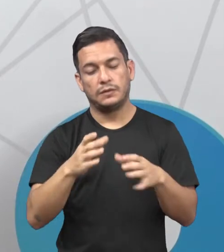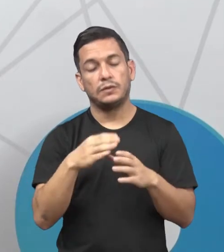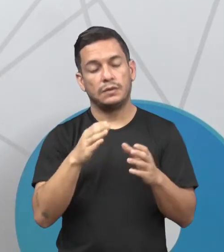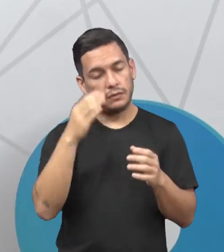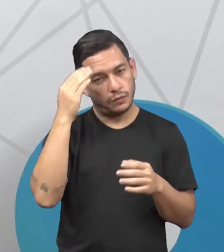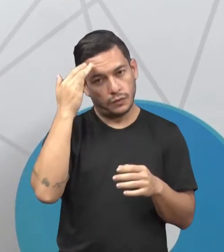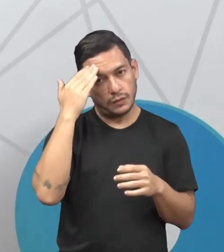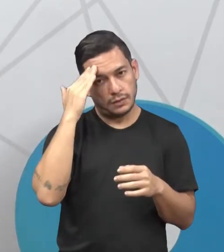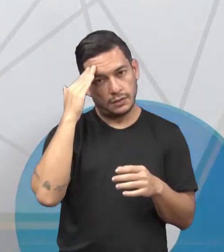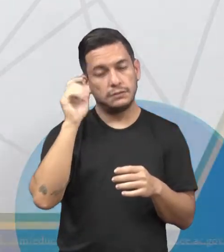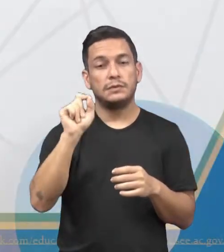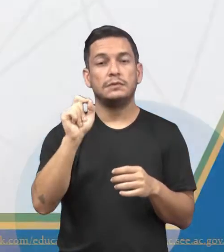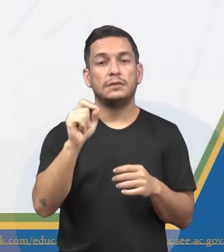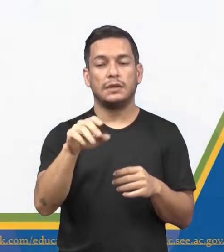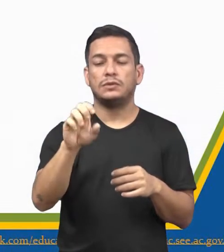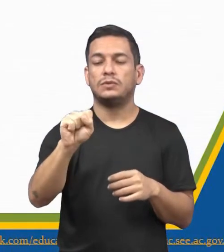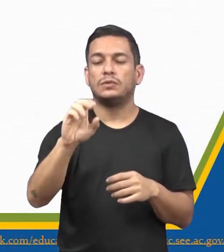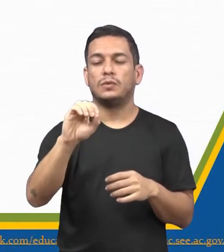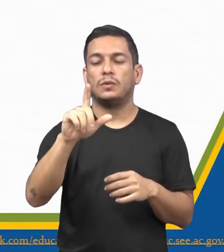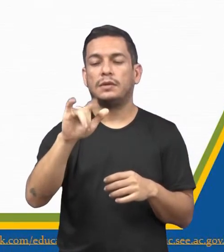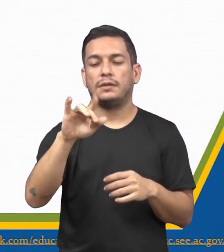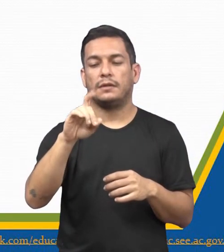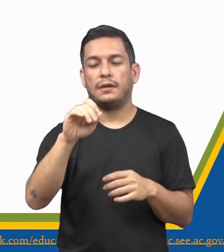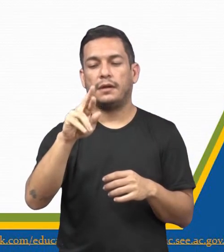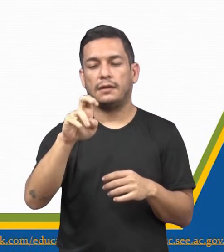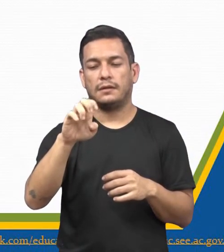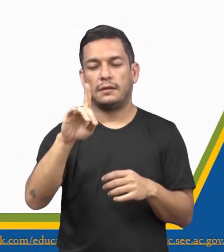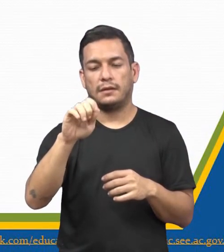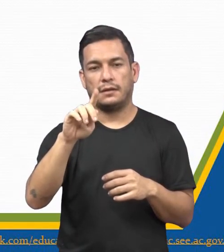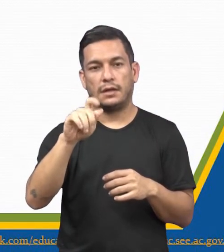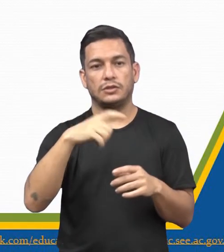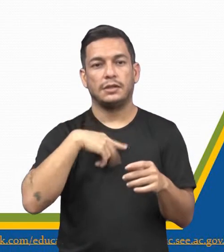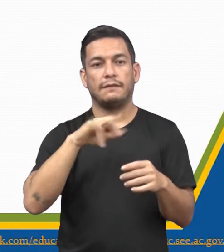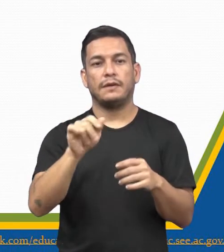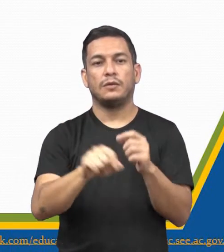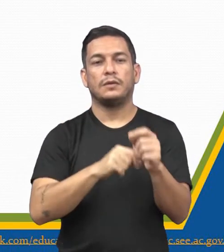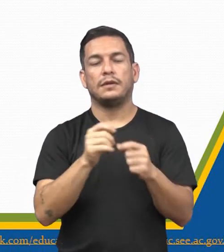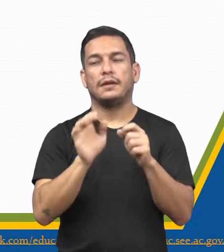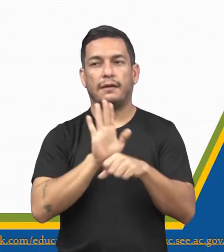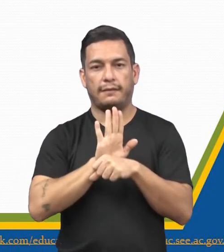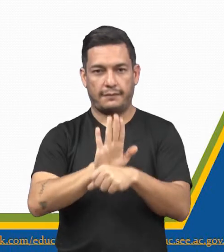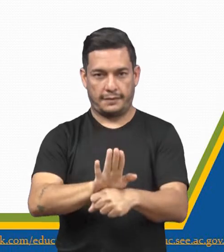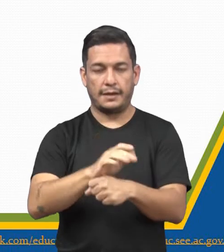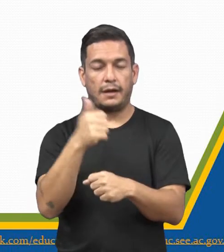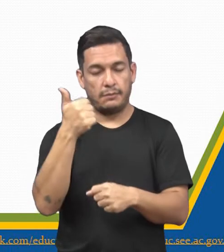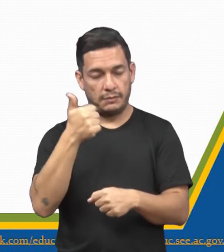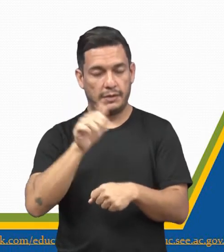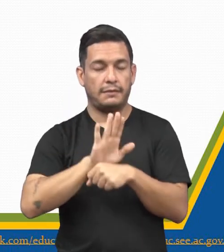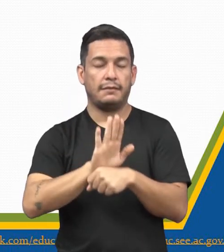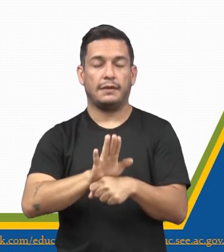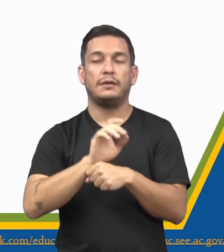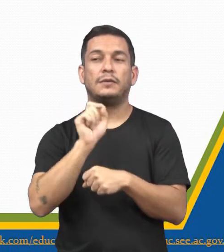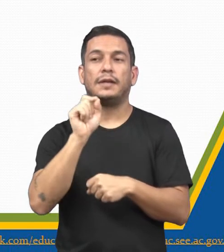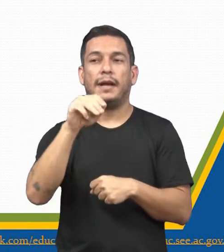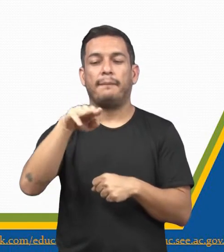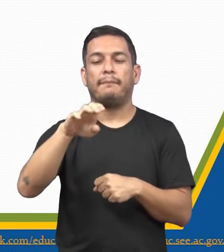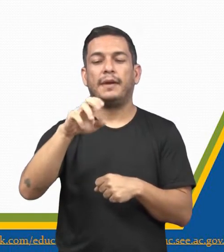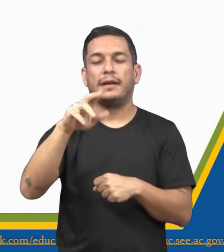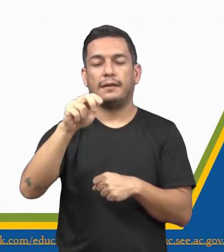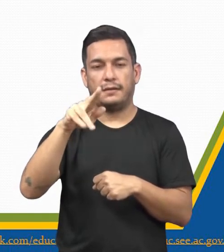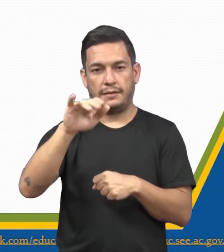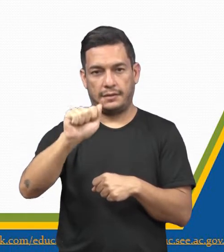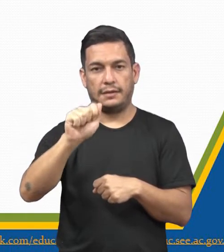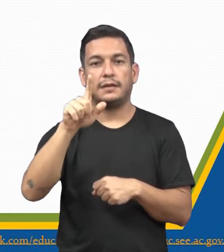entendimento de solidariedade. E aí ele vai montar dois tipos de solidariedade. A primeira é a mecânica,